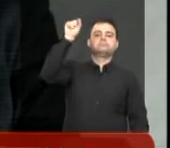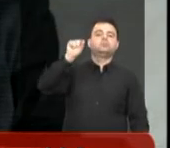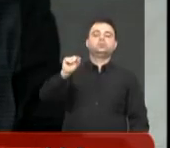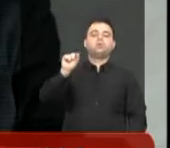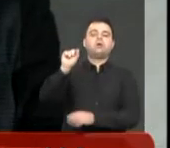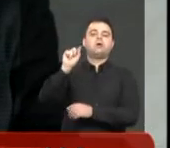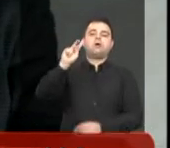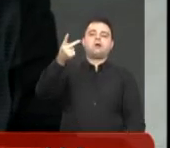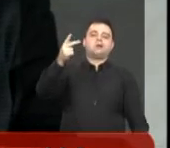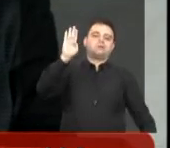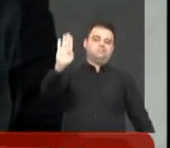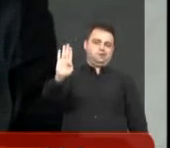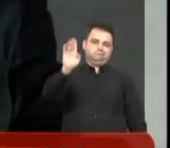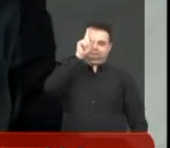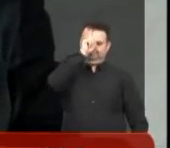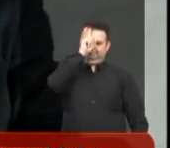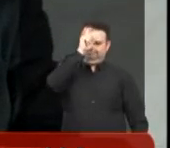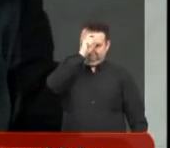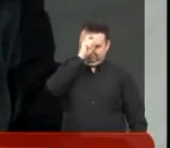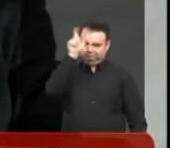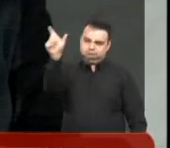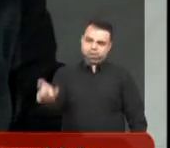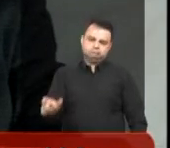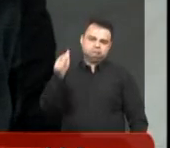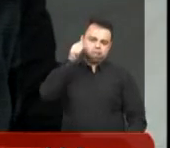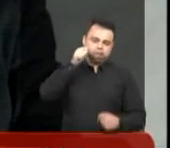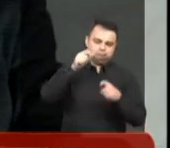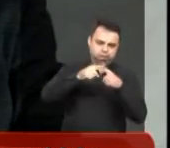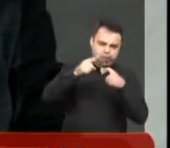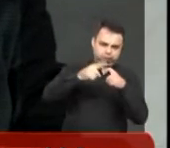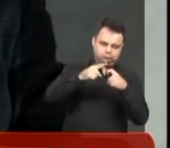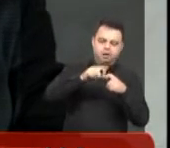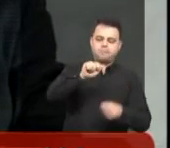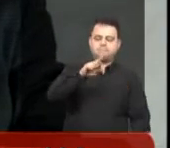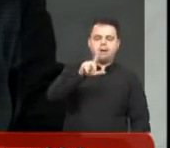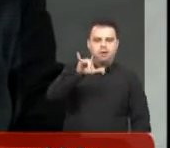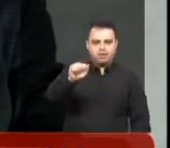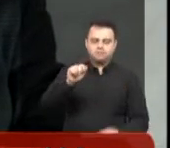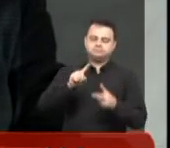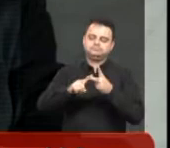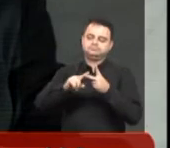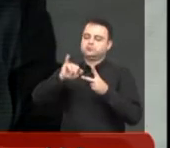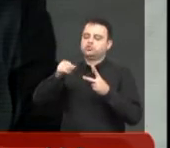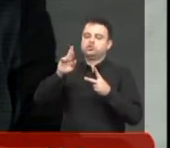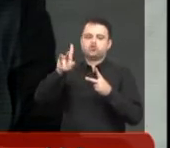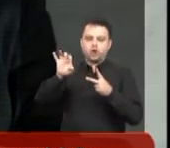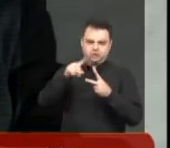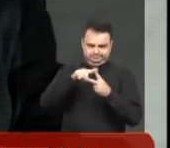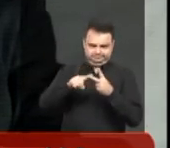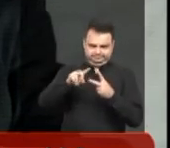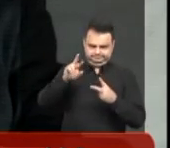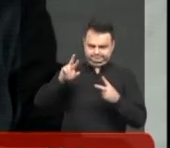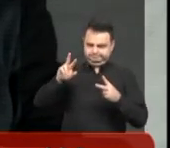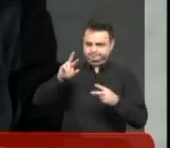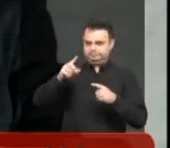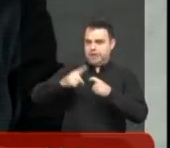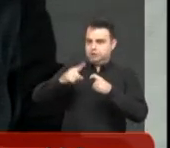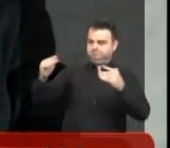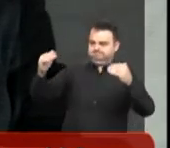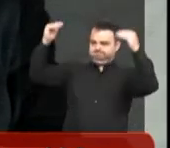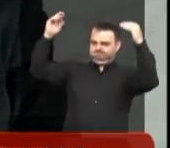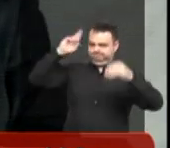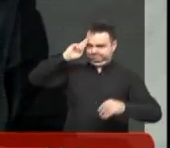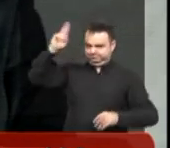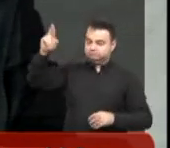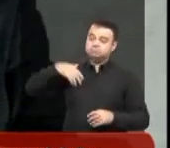de toda a região. Então, tivemos essa reunião com a doutora Amália, o doutor Jorge Fares, conversando bem, esse veículo deve